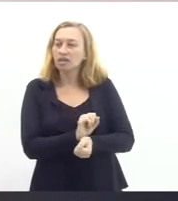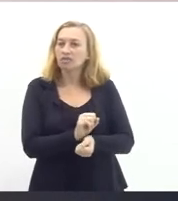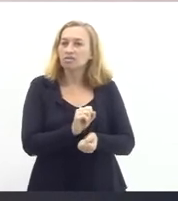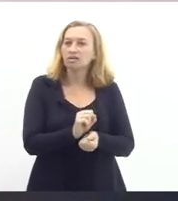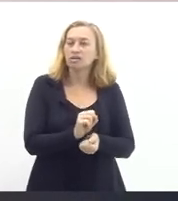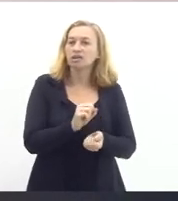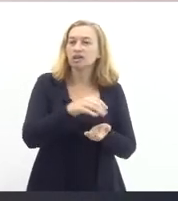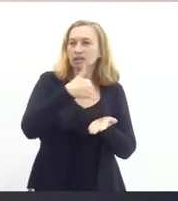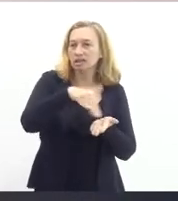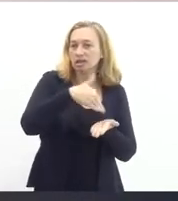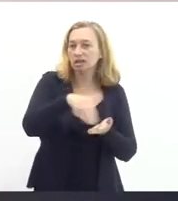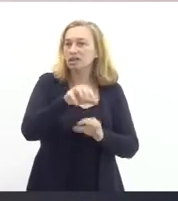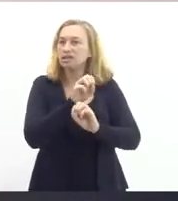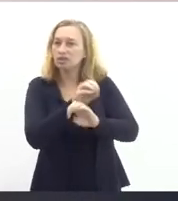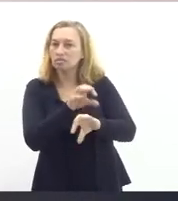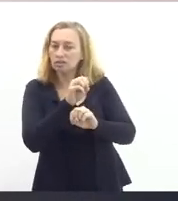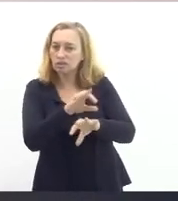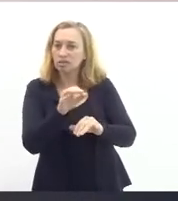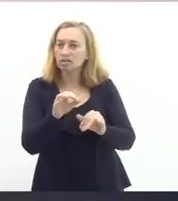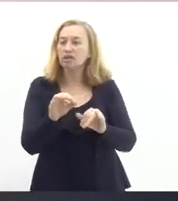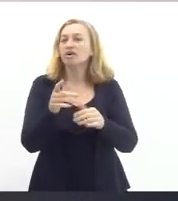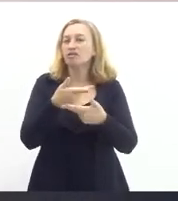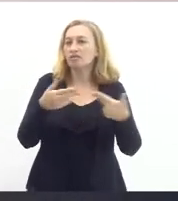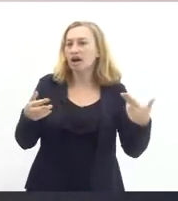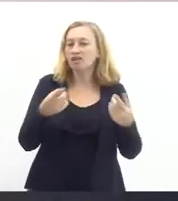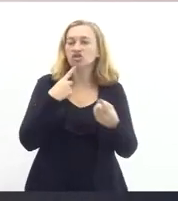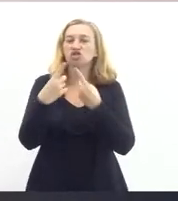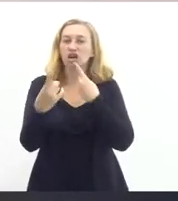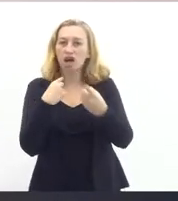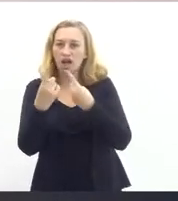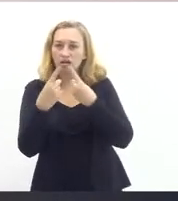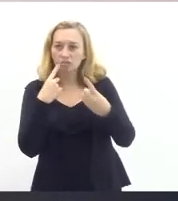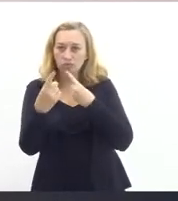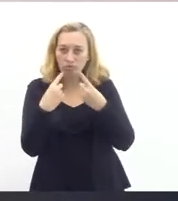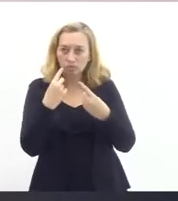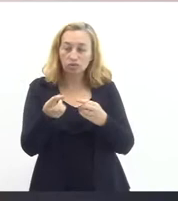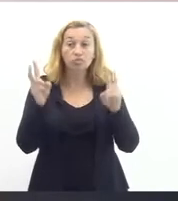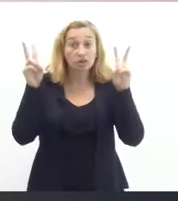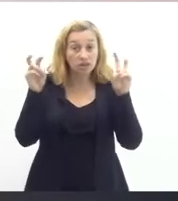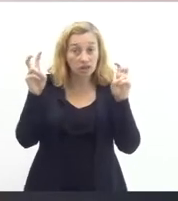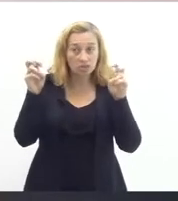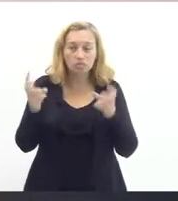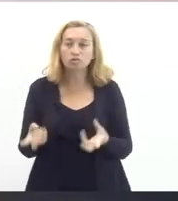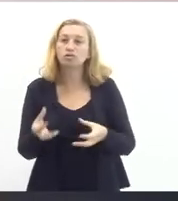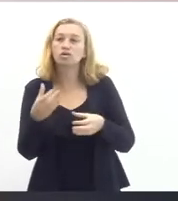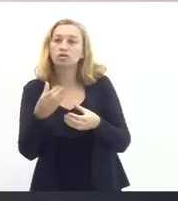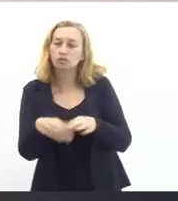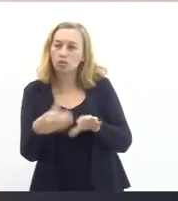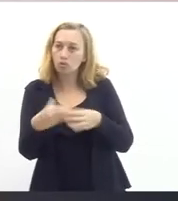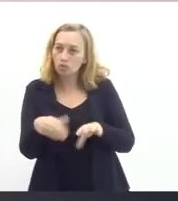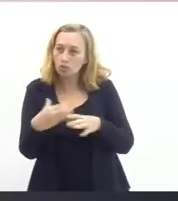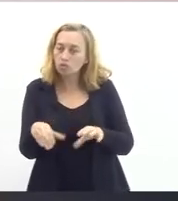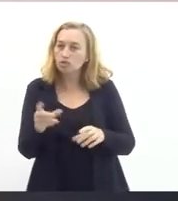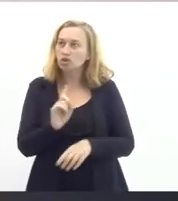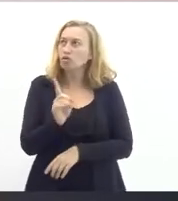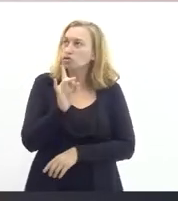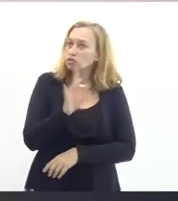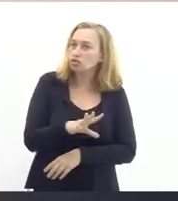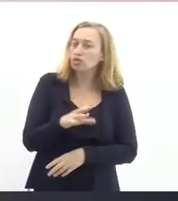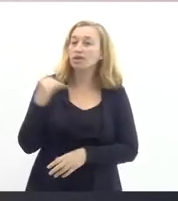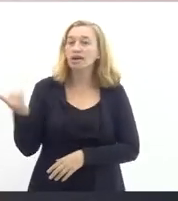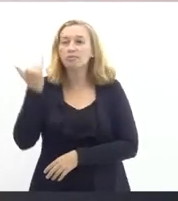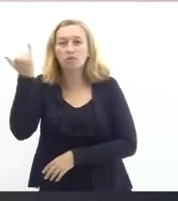nós temos travado sucessivos diálogos com a Seduc em relação a essa porta dos concursos, não apenas em função da